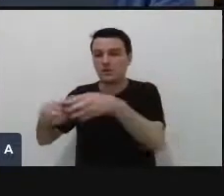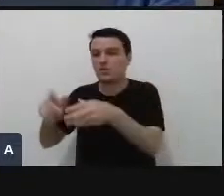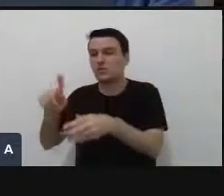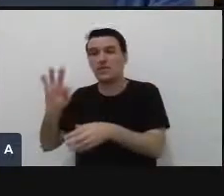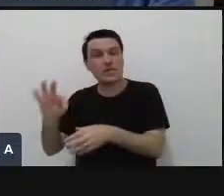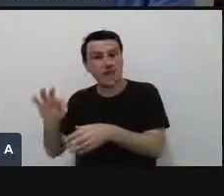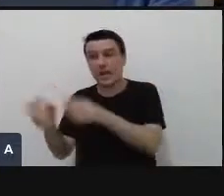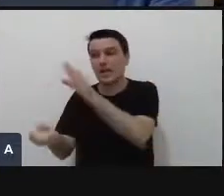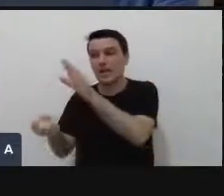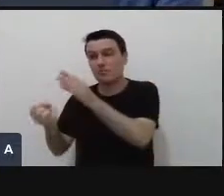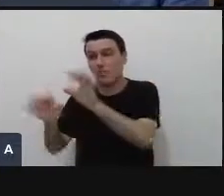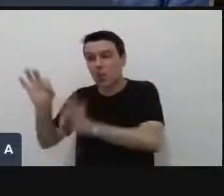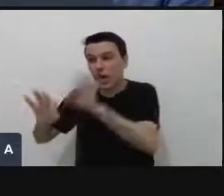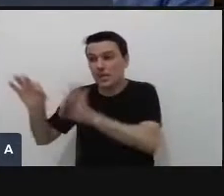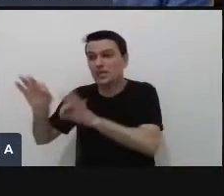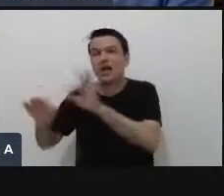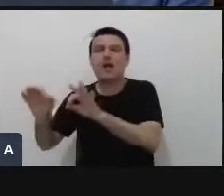campus